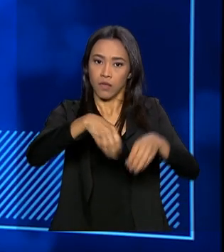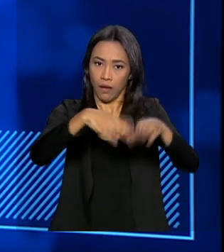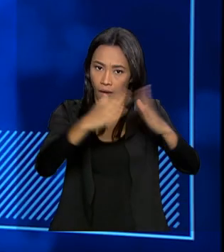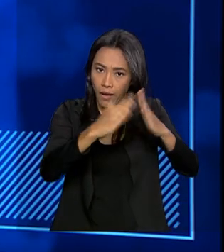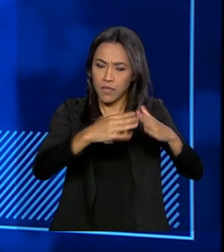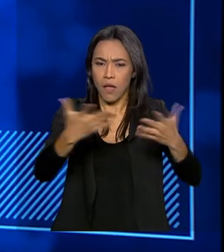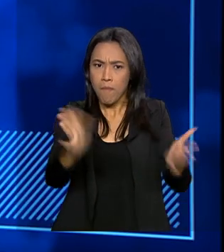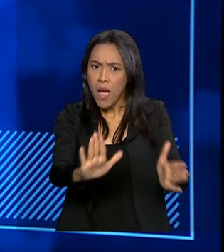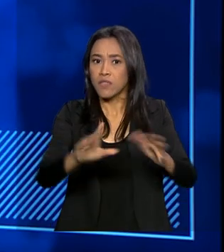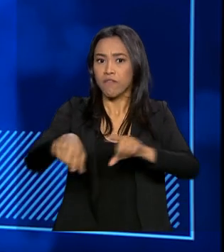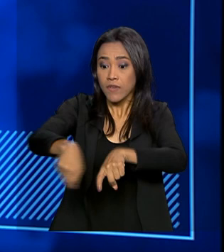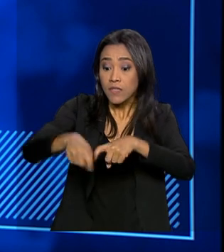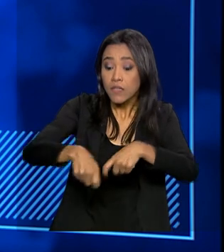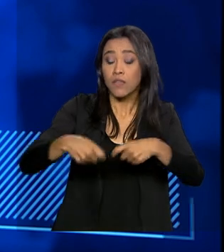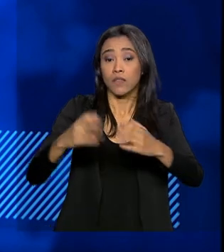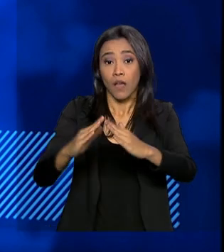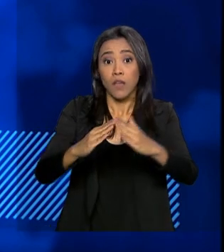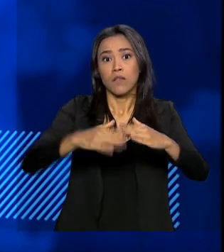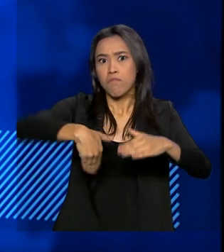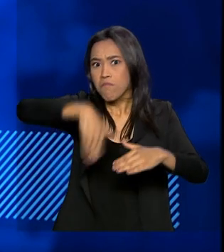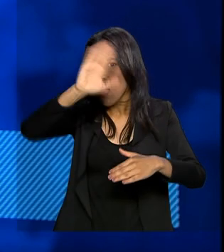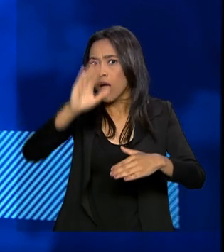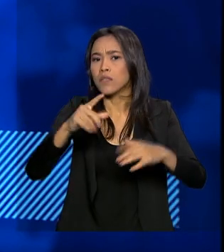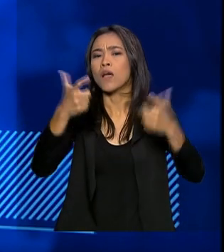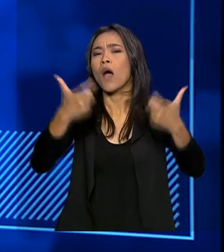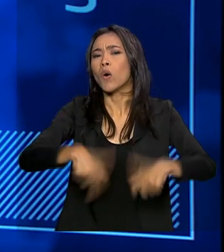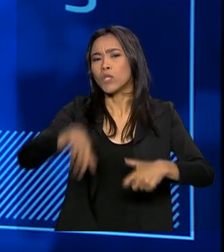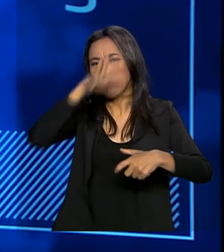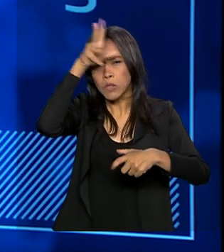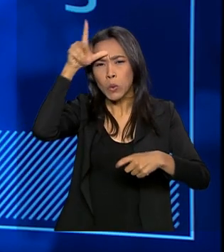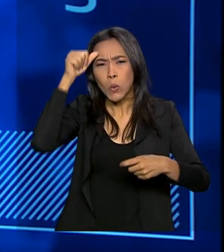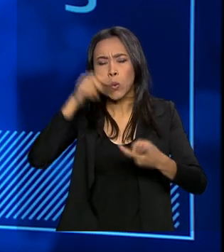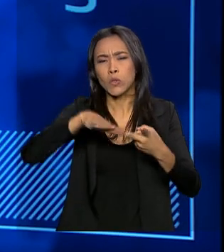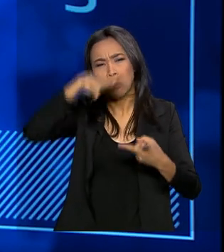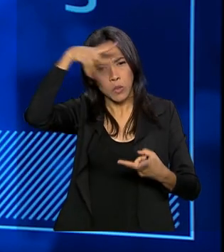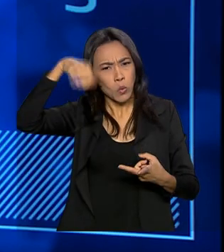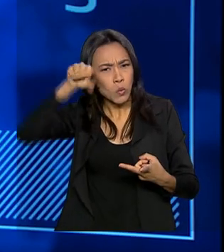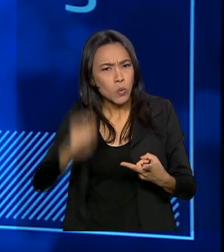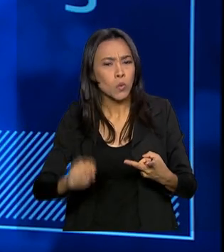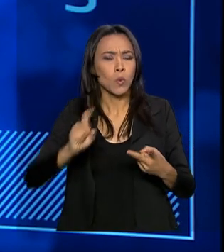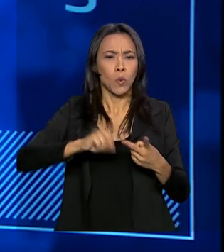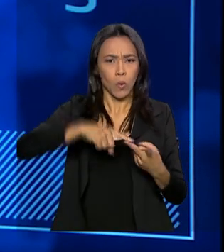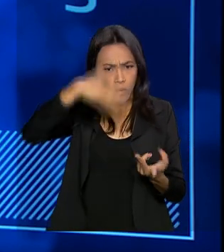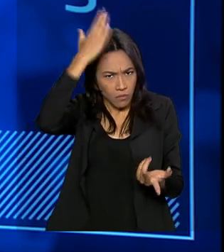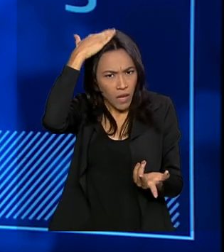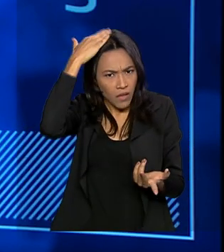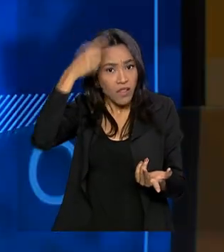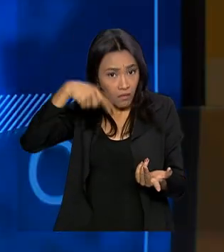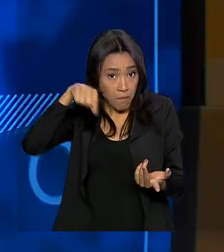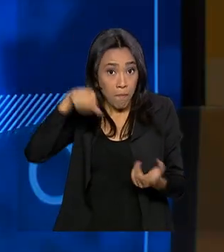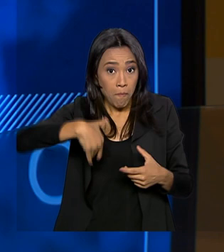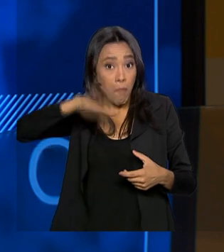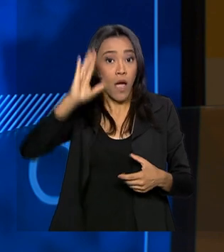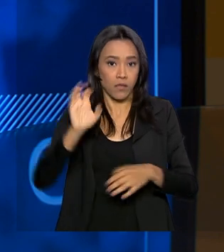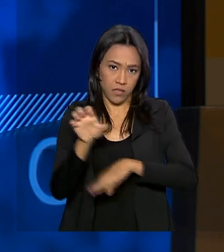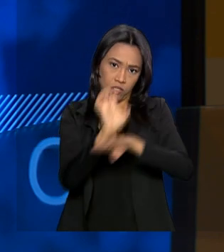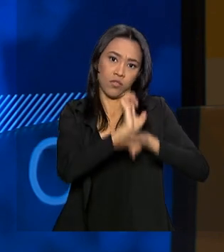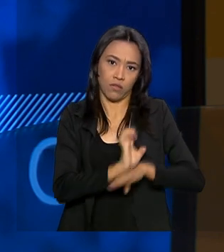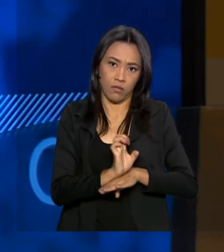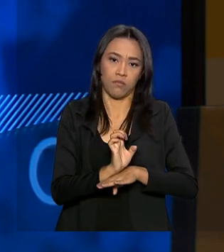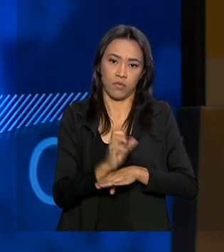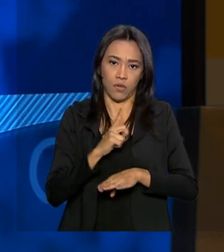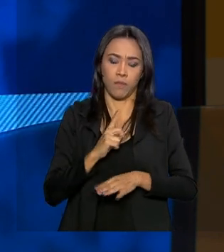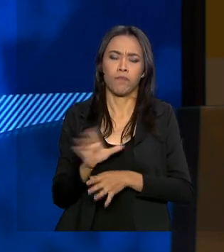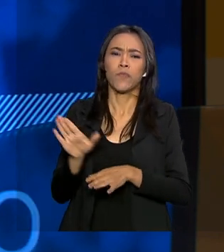fazendas e imóveis rurais estão mais localizados em Mato Grosso, Mato Grosso do Sul, Paraná, estão mais nessas regiões. O senhor acabou de falar